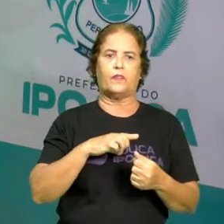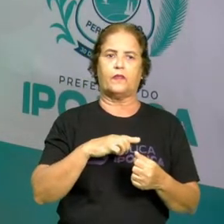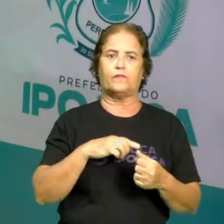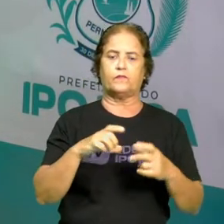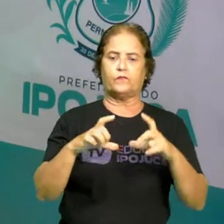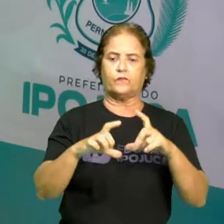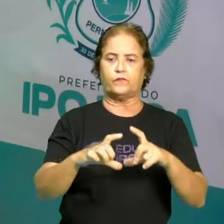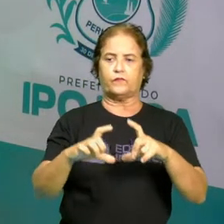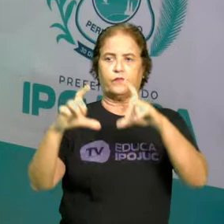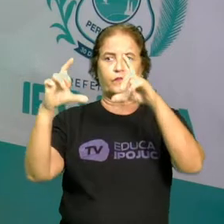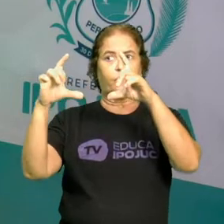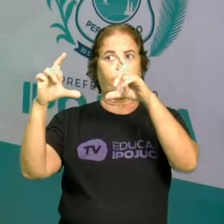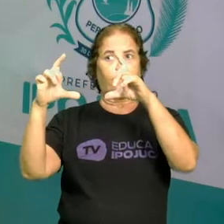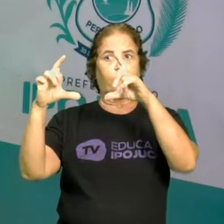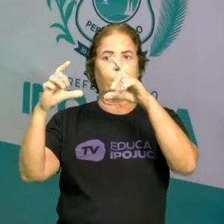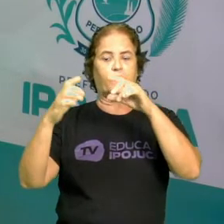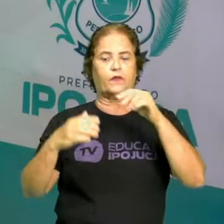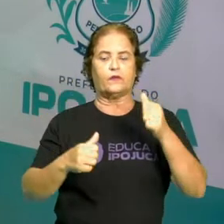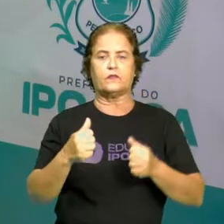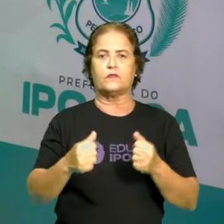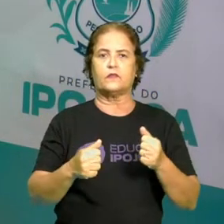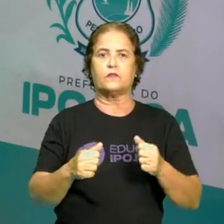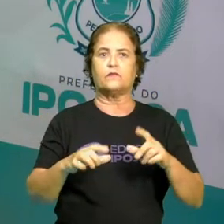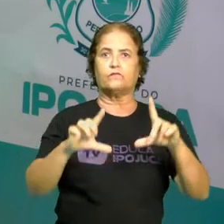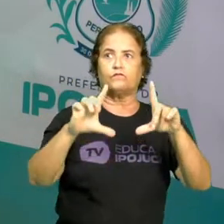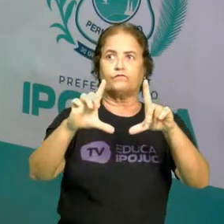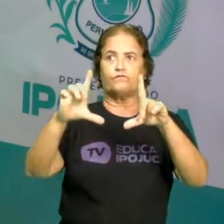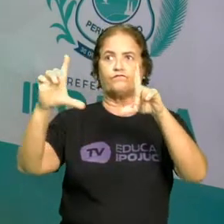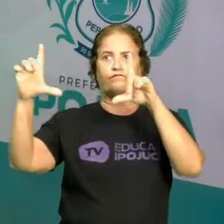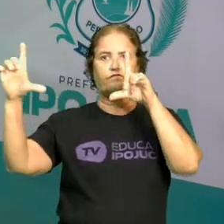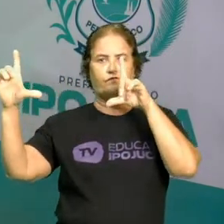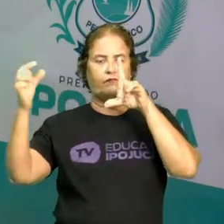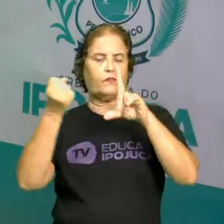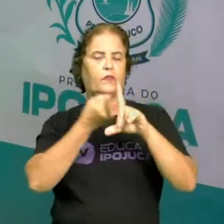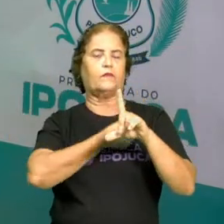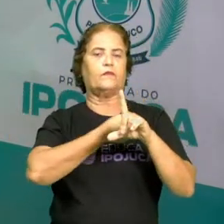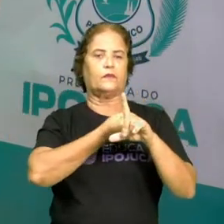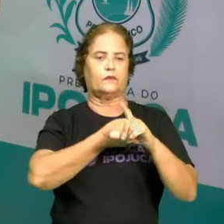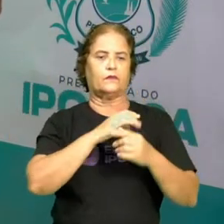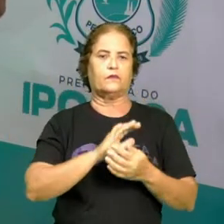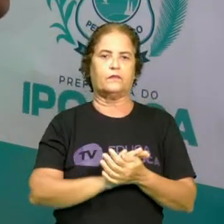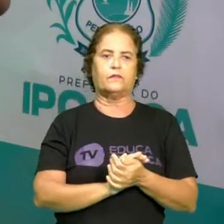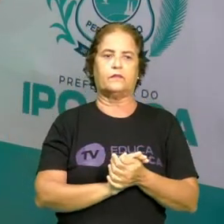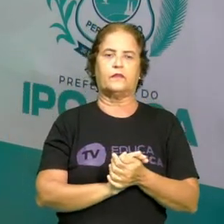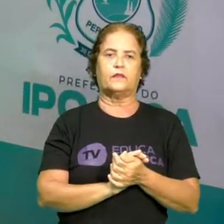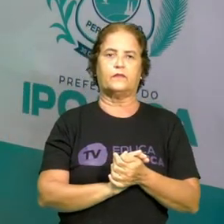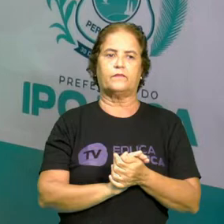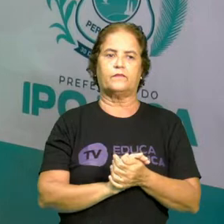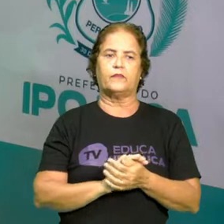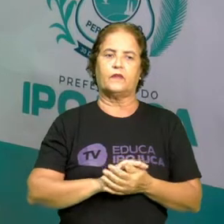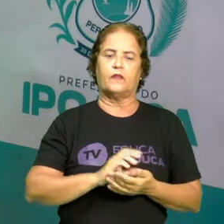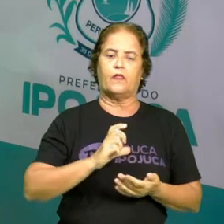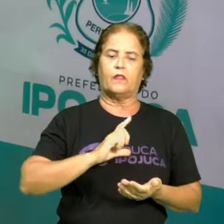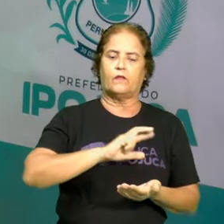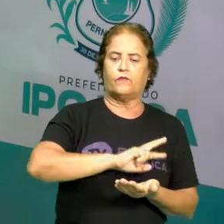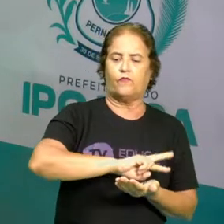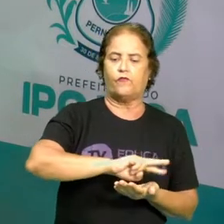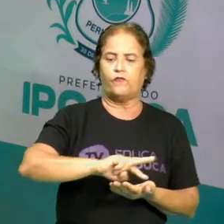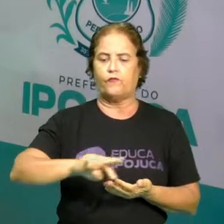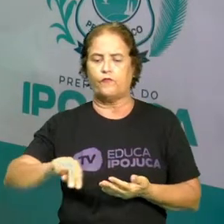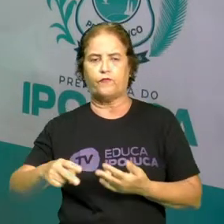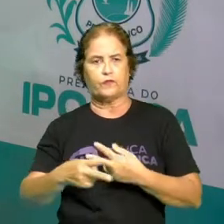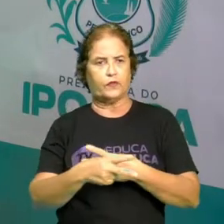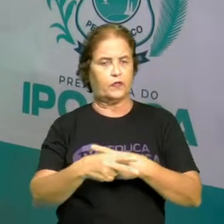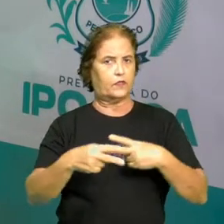sinalização. Temos os auto-idós também, que tem numeração. Então, ele vai estar em várias situações,